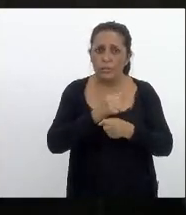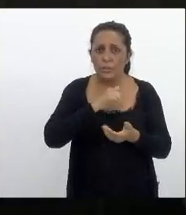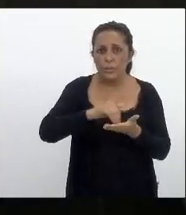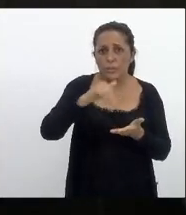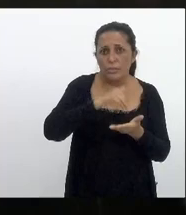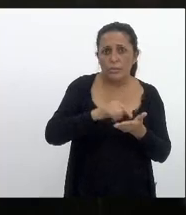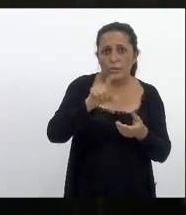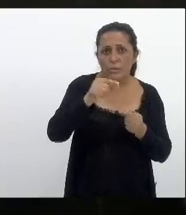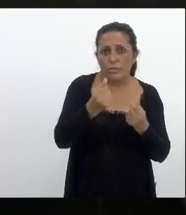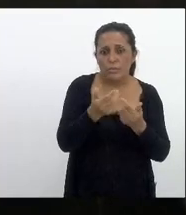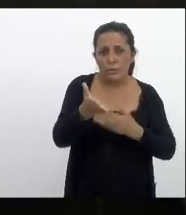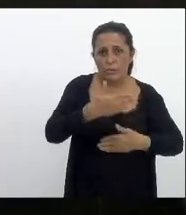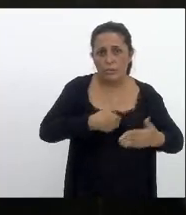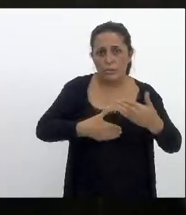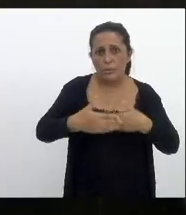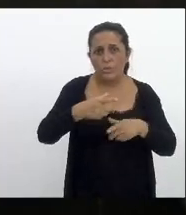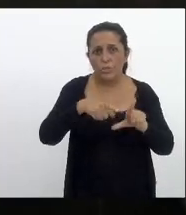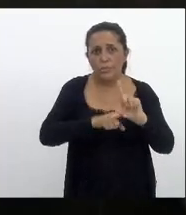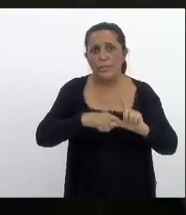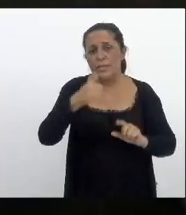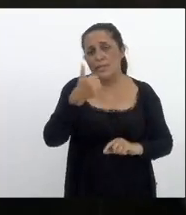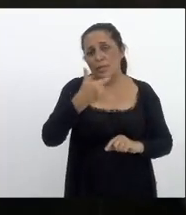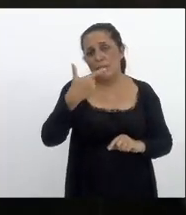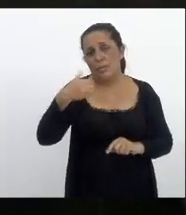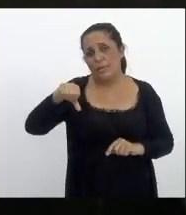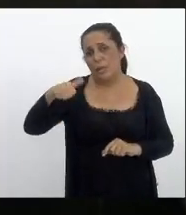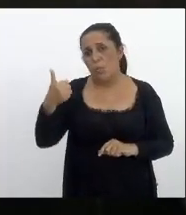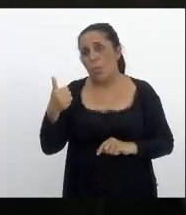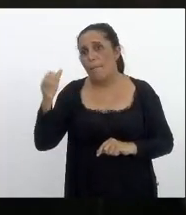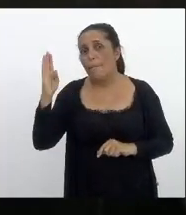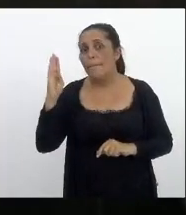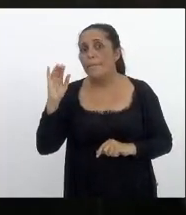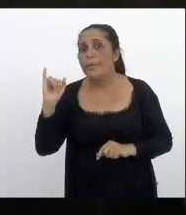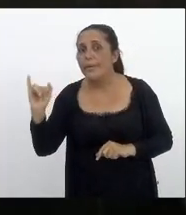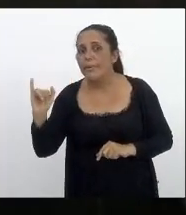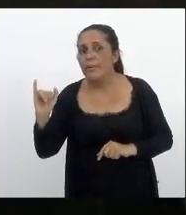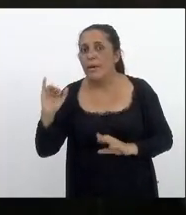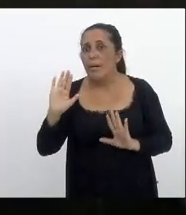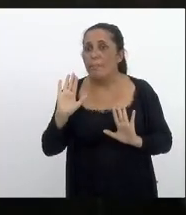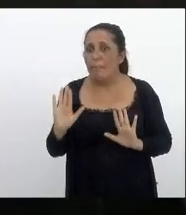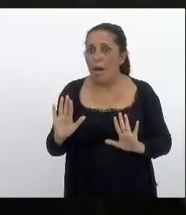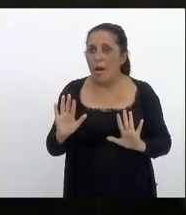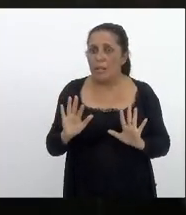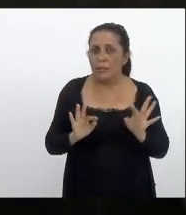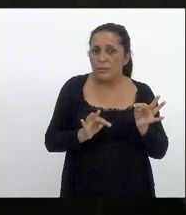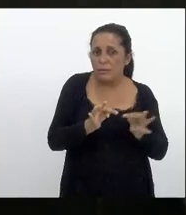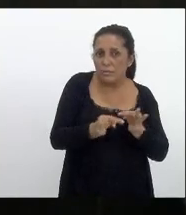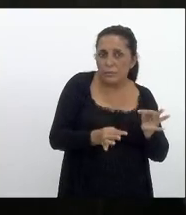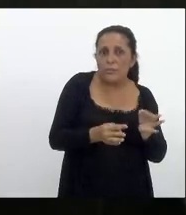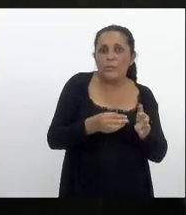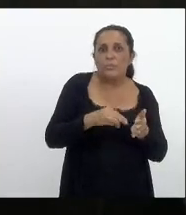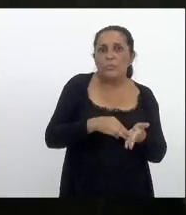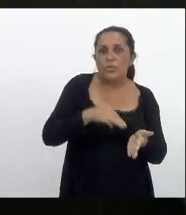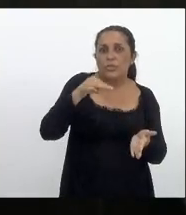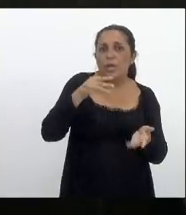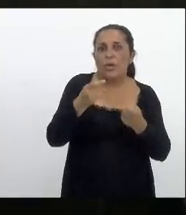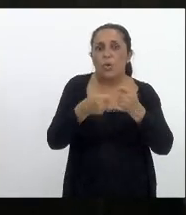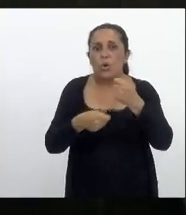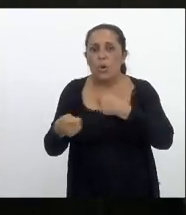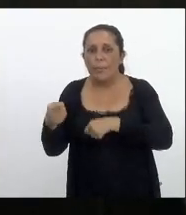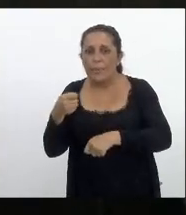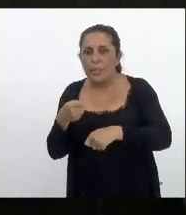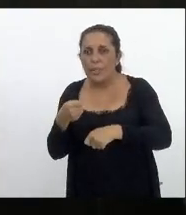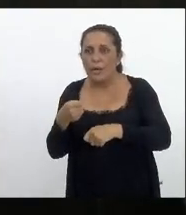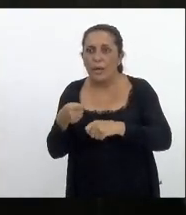a dívida do Estado com a União é de 191 bilhões mas com as tratativas que já estão sendo feitas com o Ministério da Economia com a adesão agora ao novo